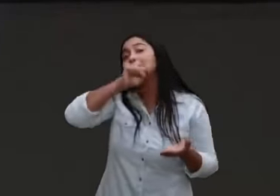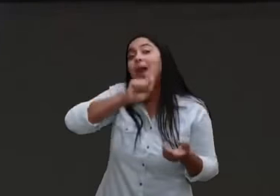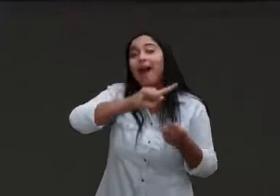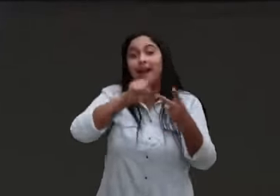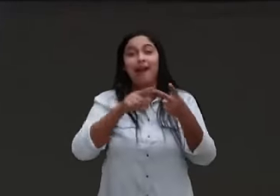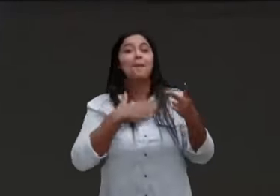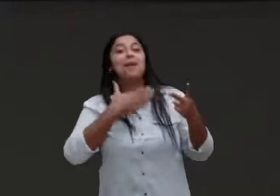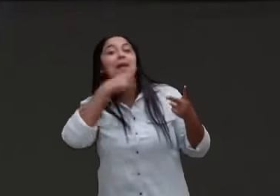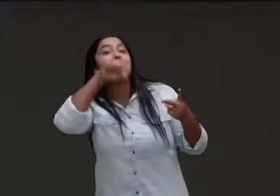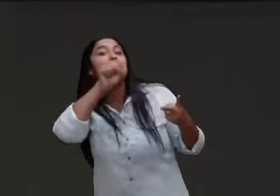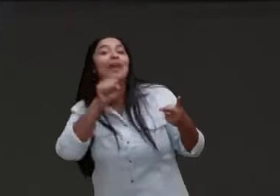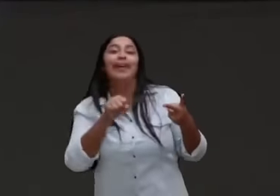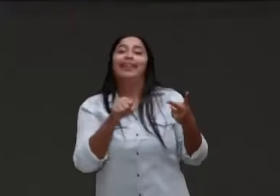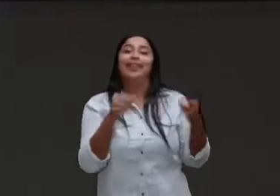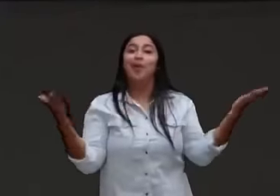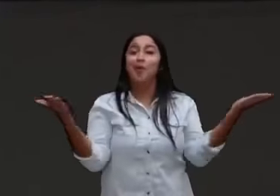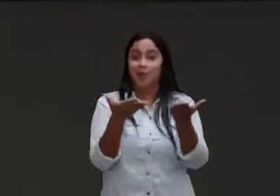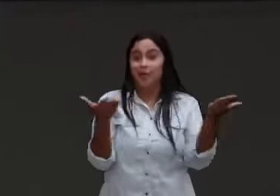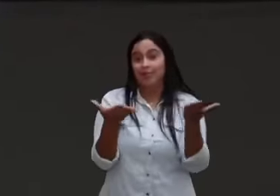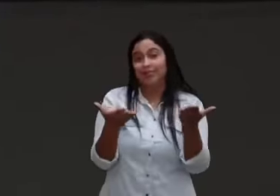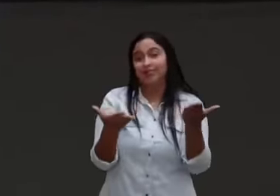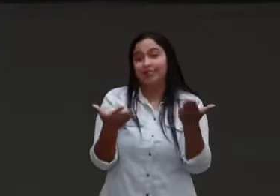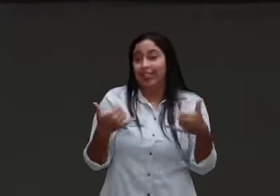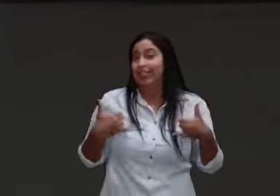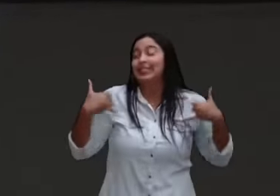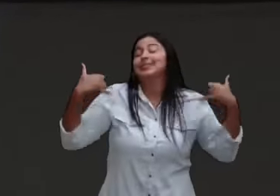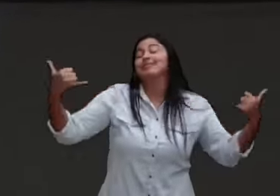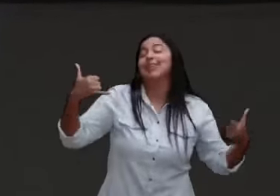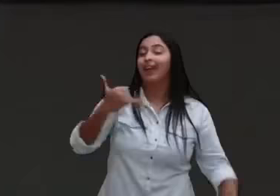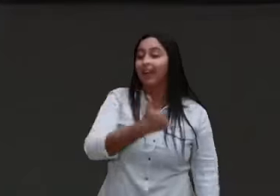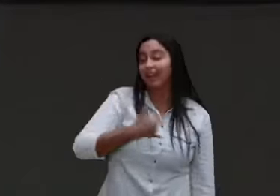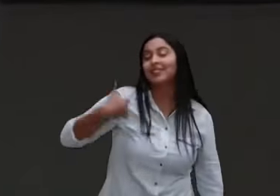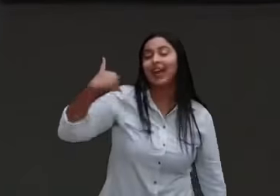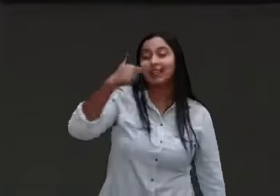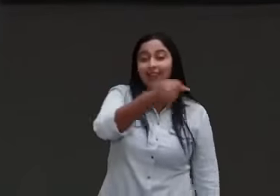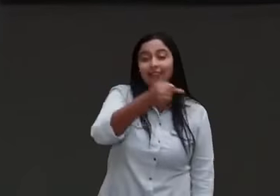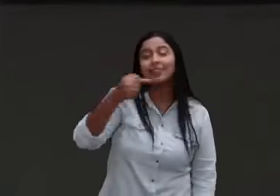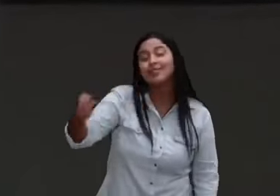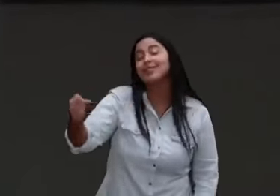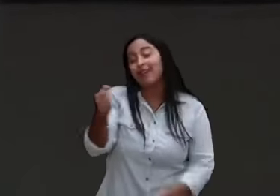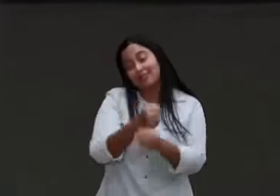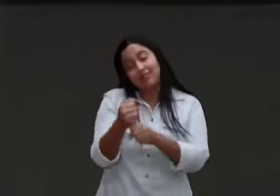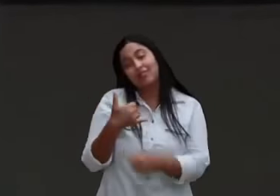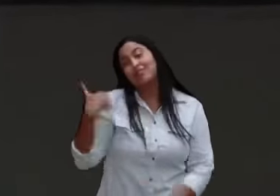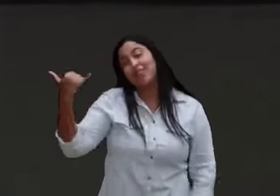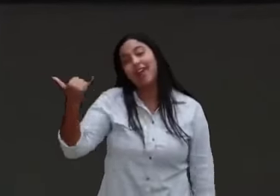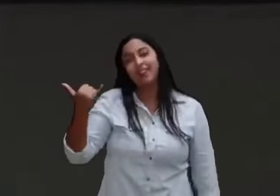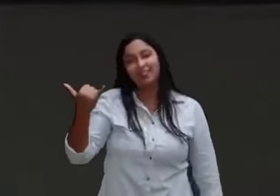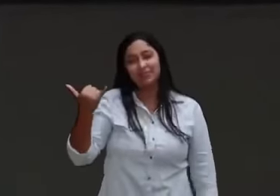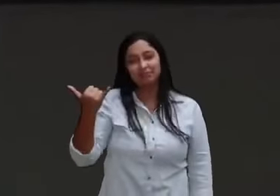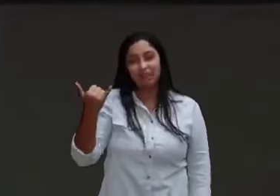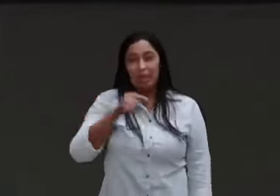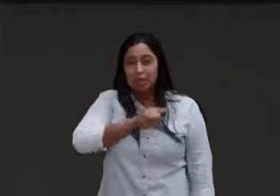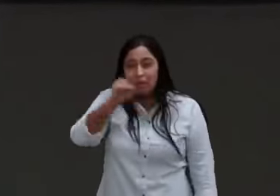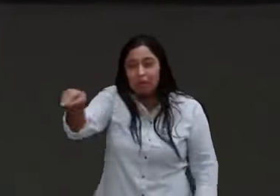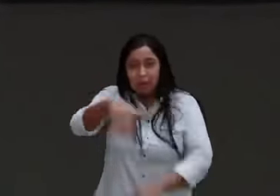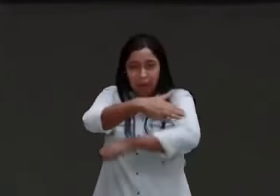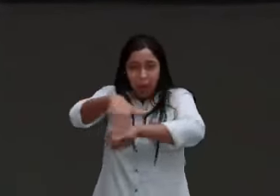e, e eles moram na ilha do governador, e não podem ficar saindo toda hora, correndo o risco de